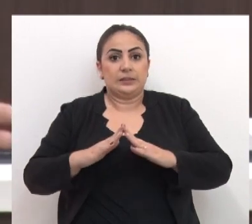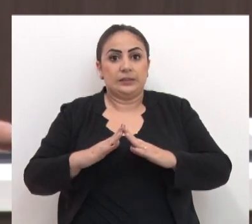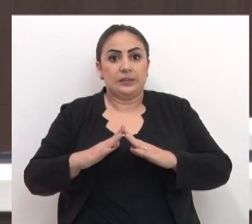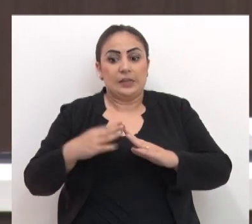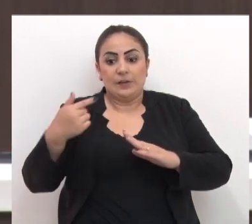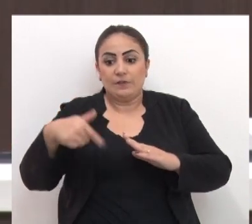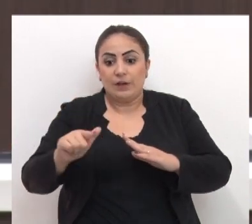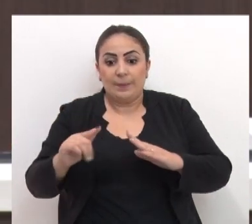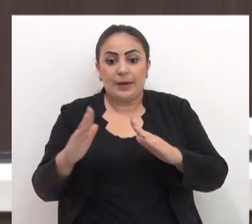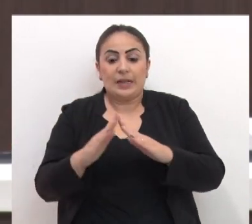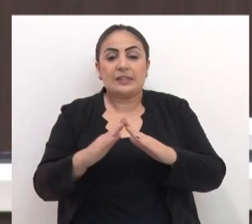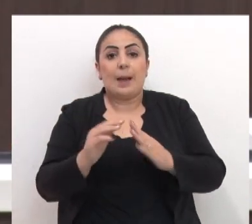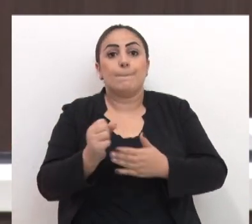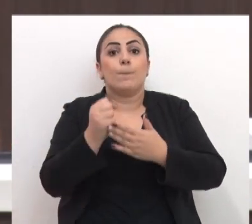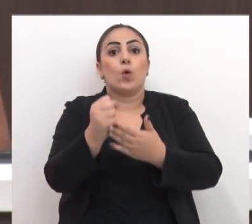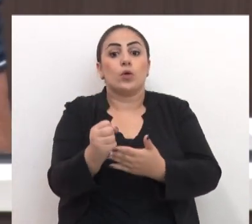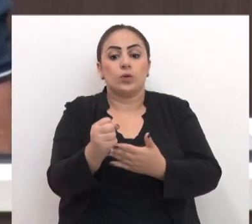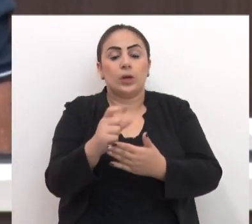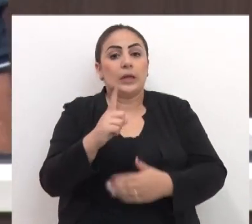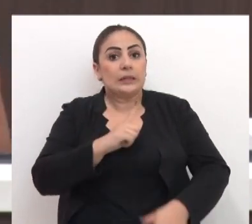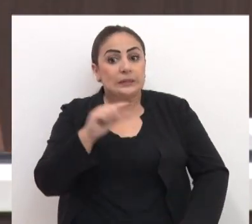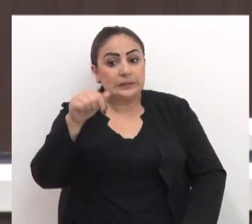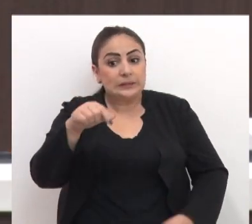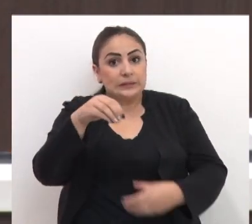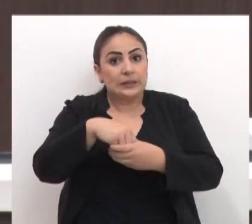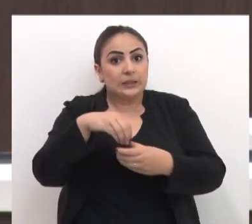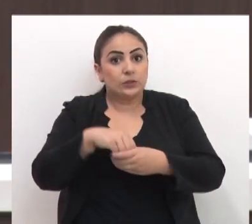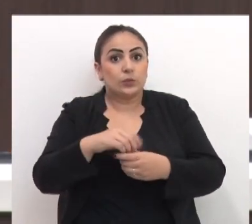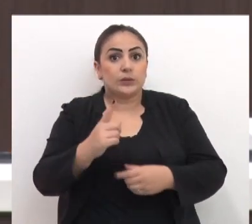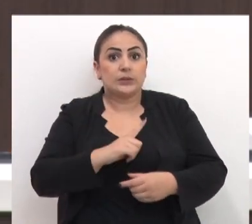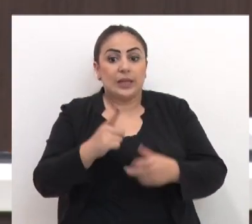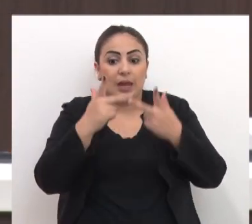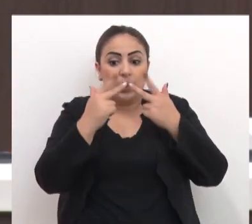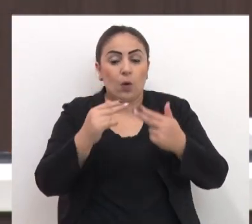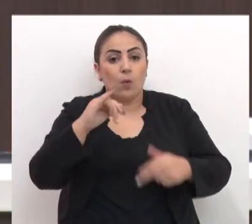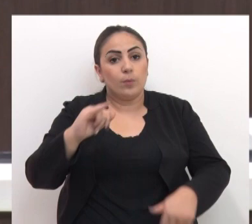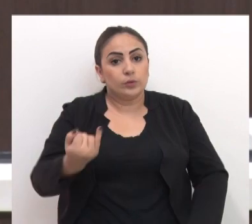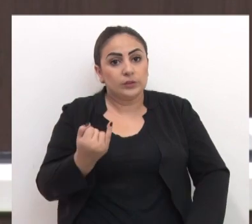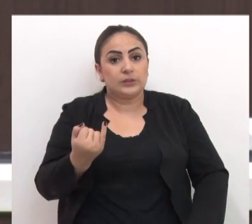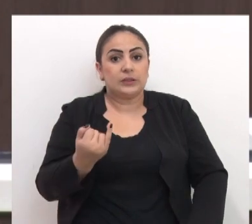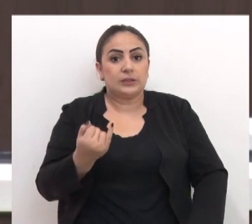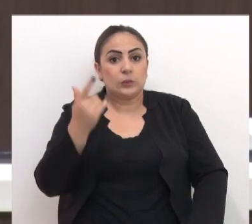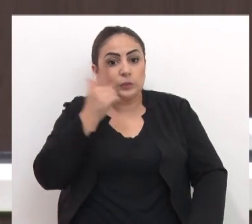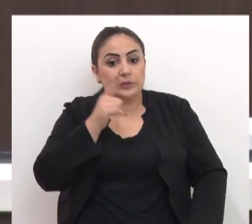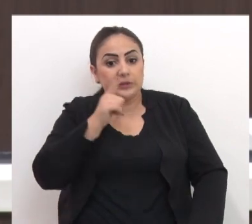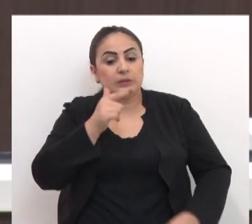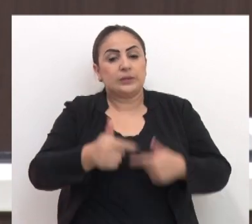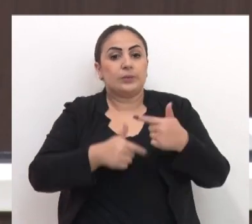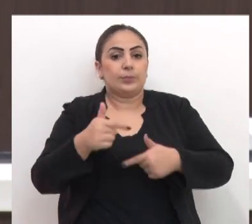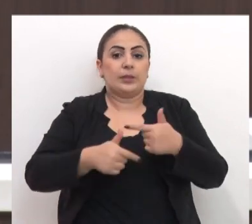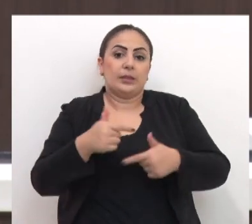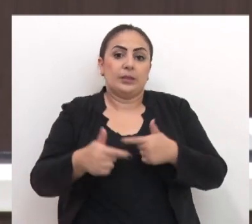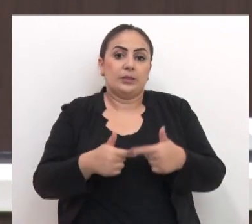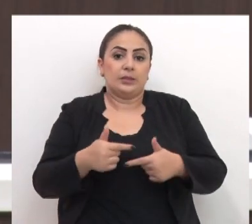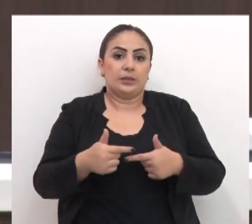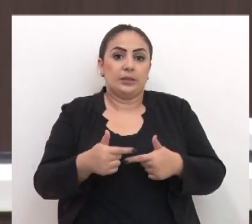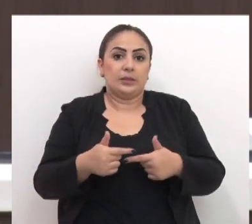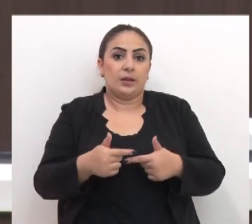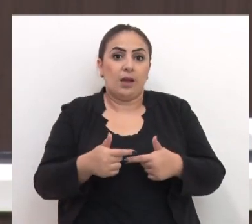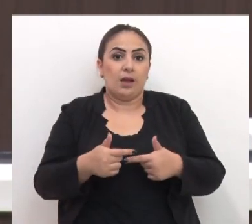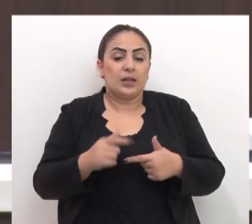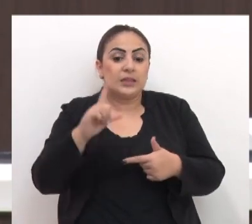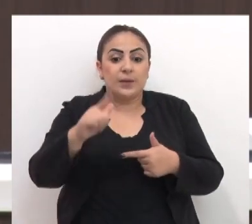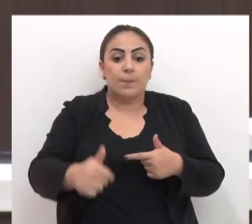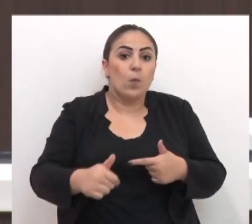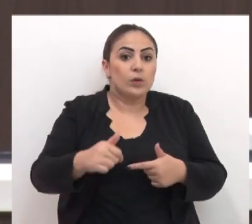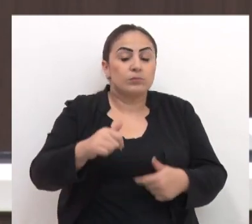vão para a casa de apoio, que tenha, que elas tenham uma oportunidade de trabalho para que